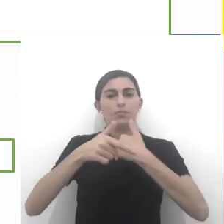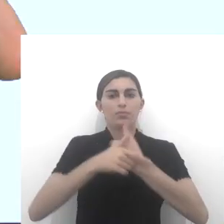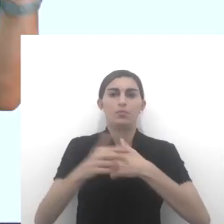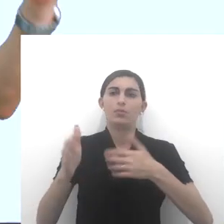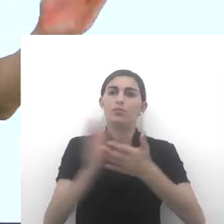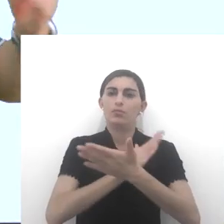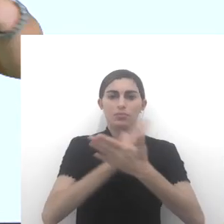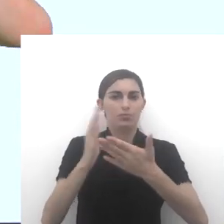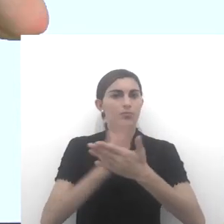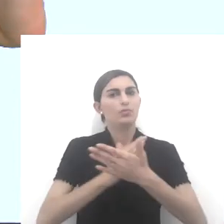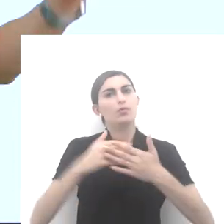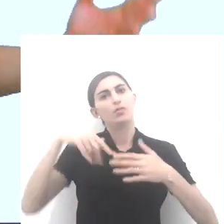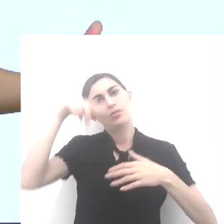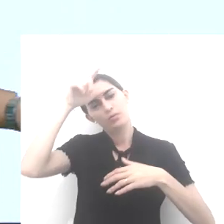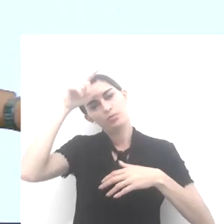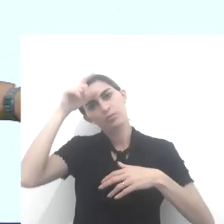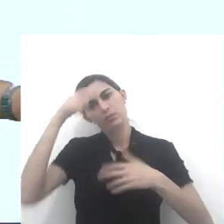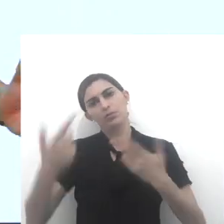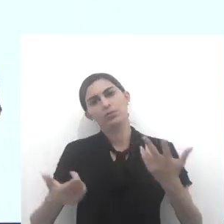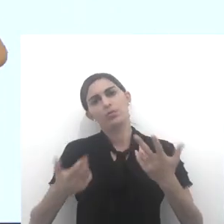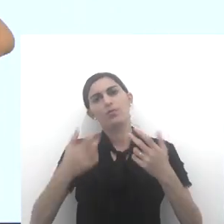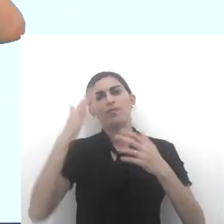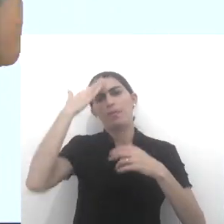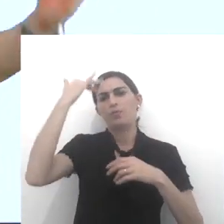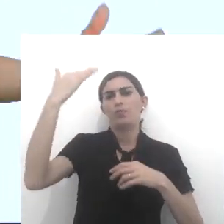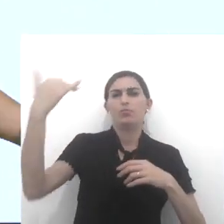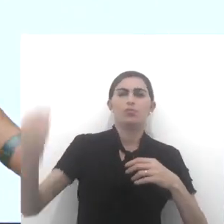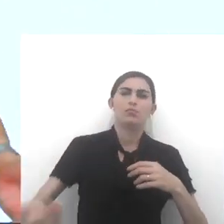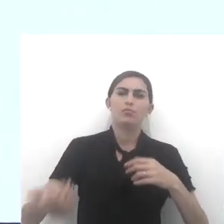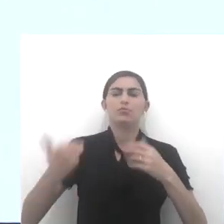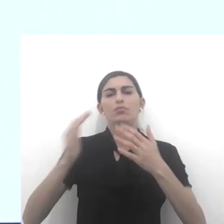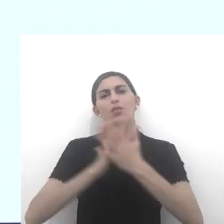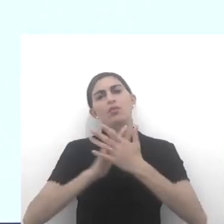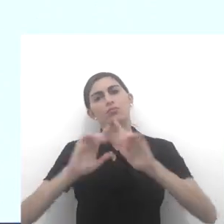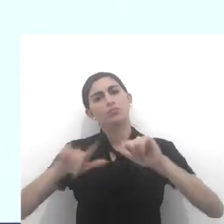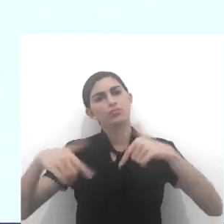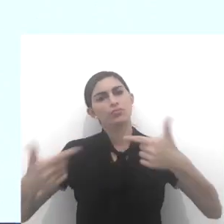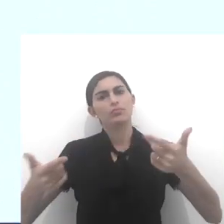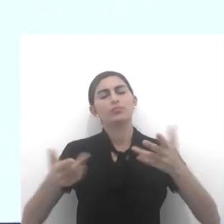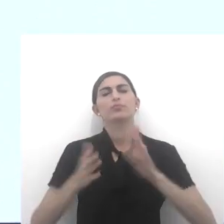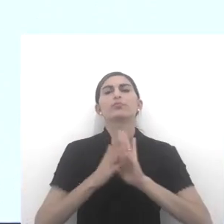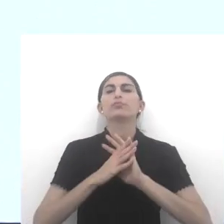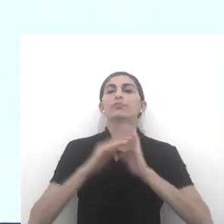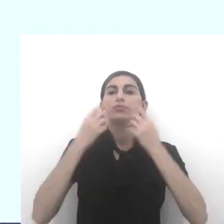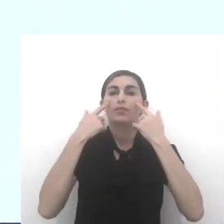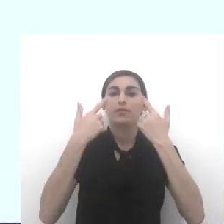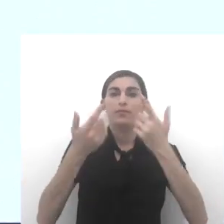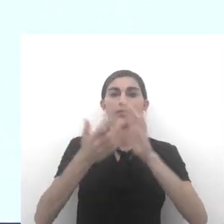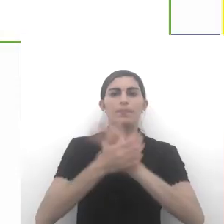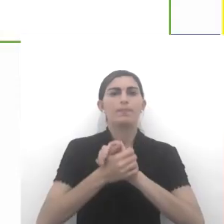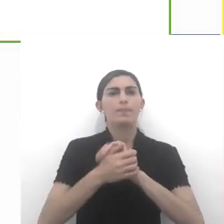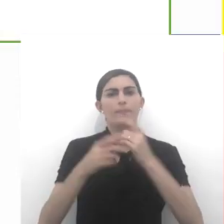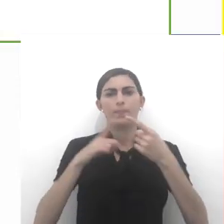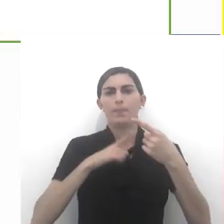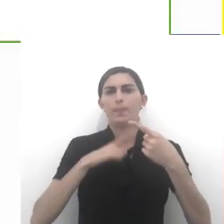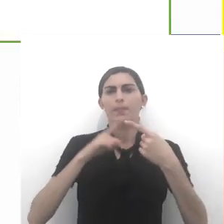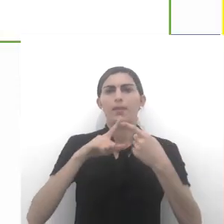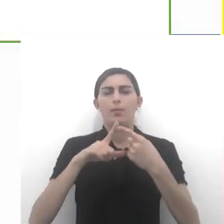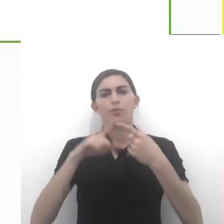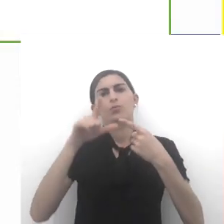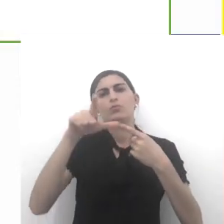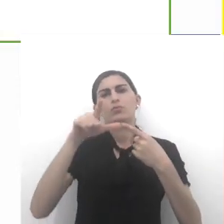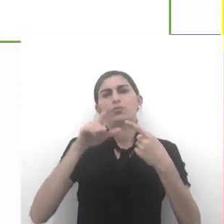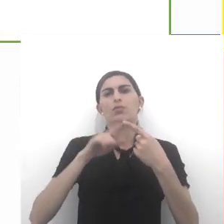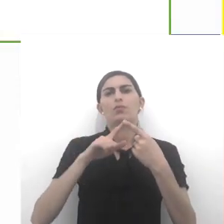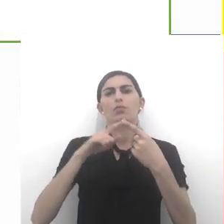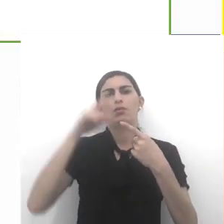papel de alguns líderes religiosos famosos, certo? E a sua atuação. Vejam só aqui, nós temos aqui